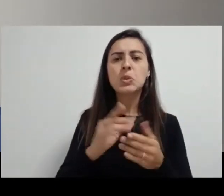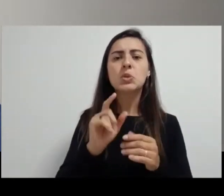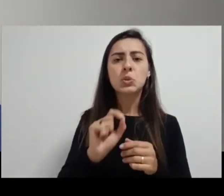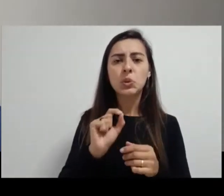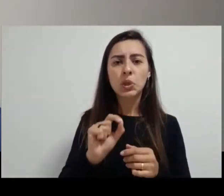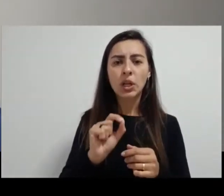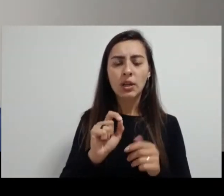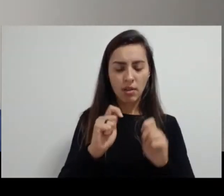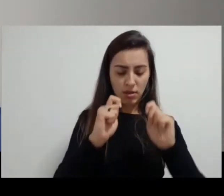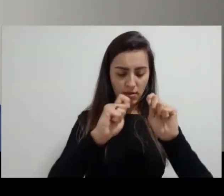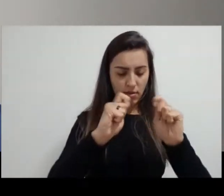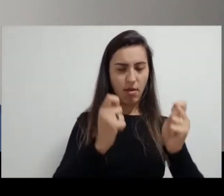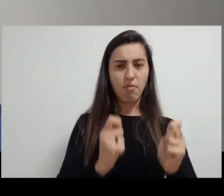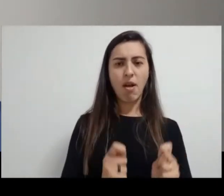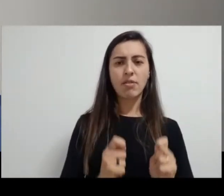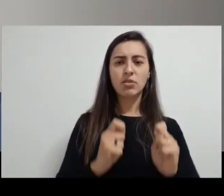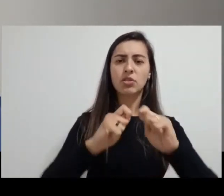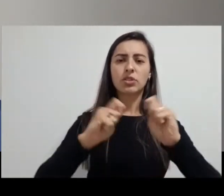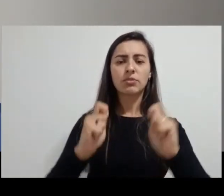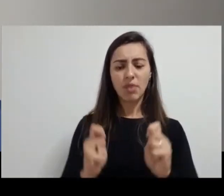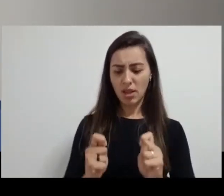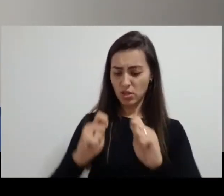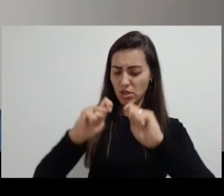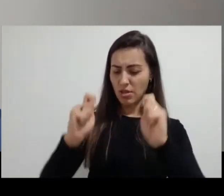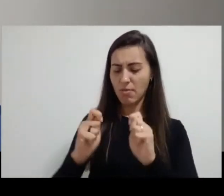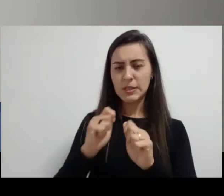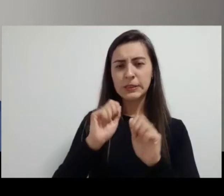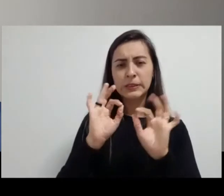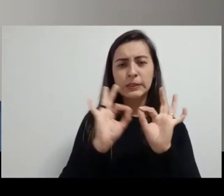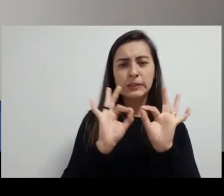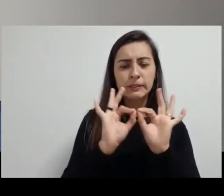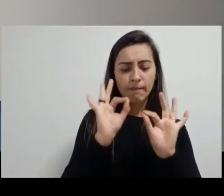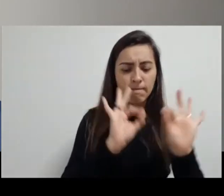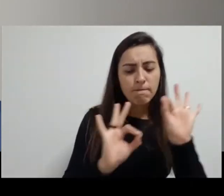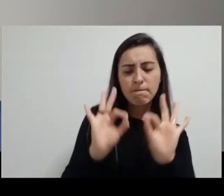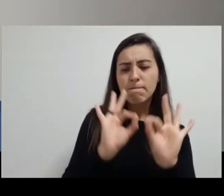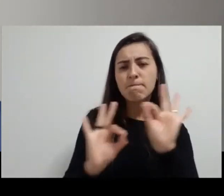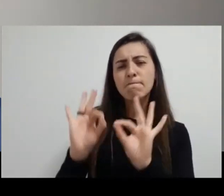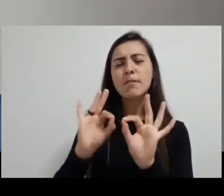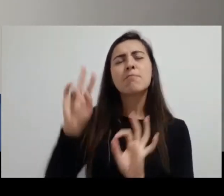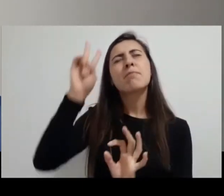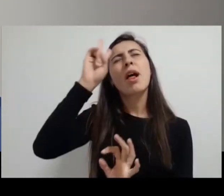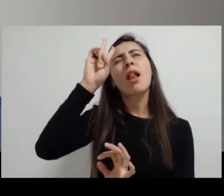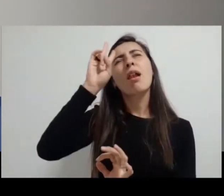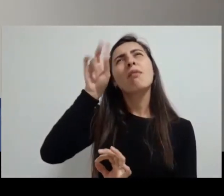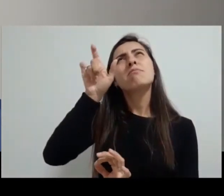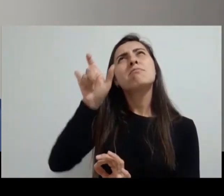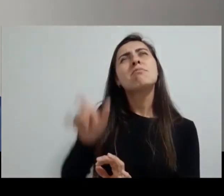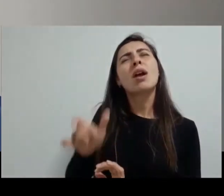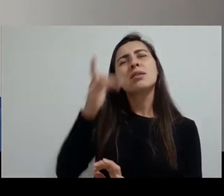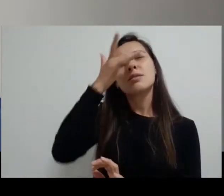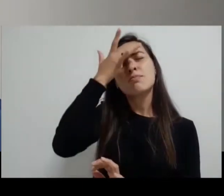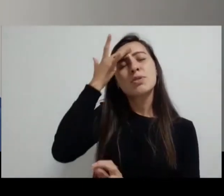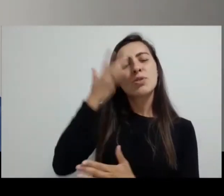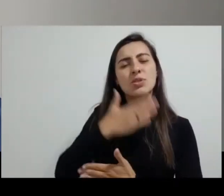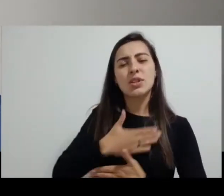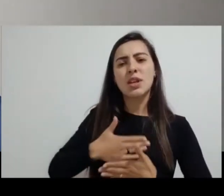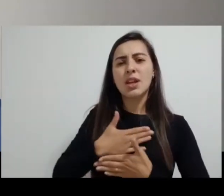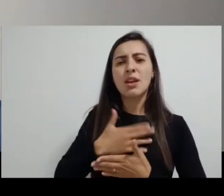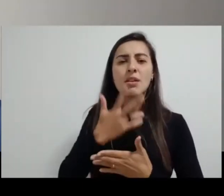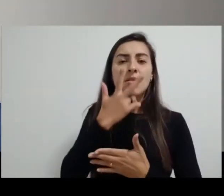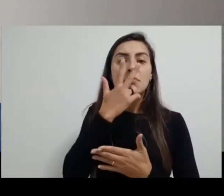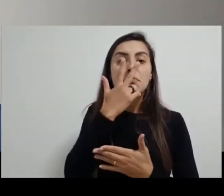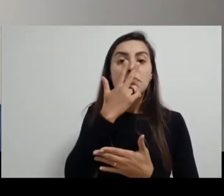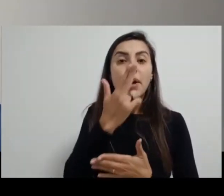a fazer imagens para lembrar das pessoas amadas e queridas. É uma forma de tirar foto